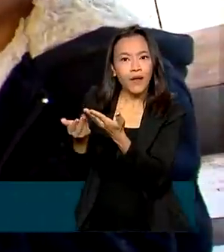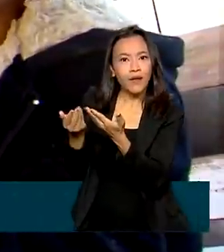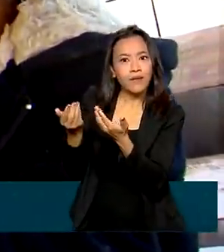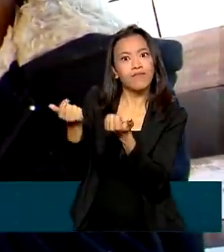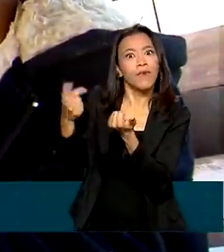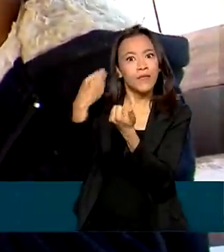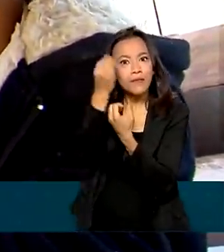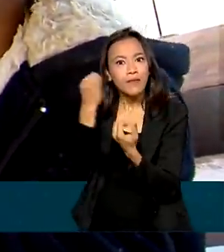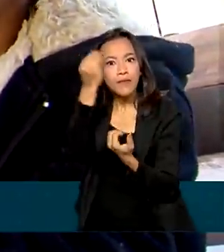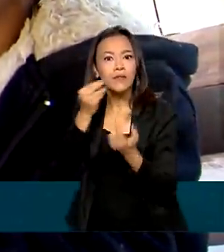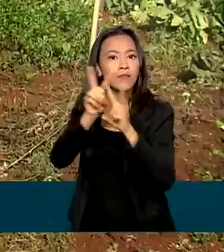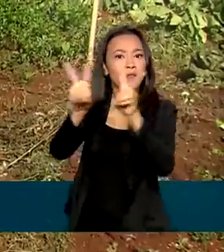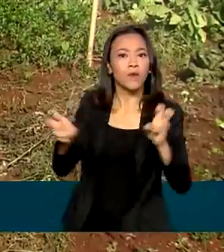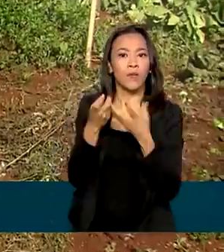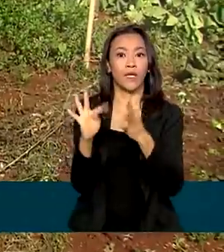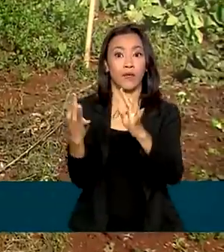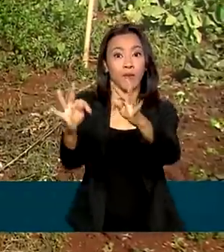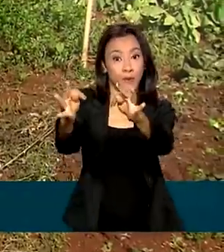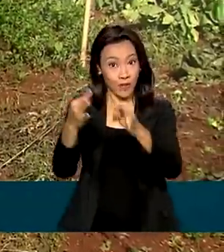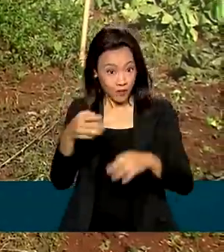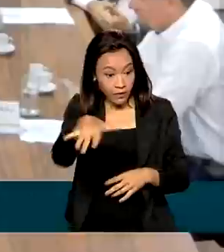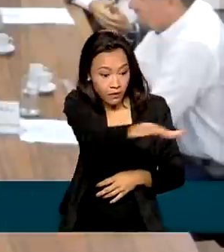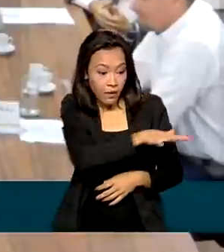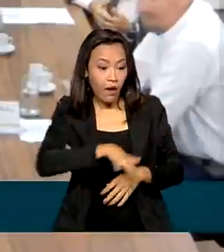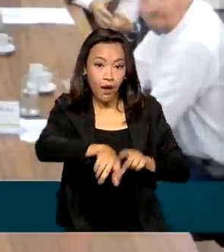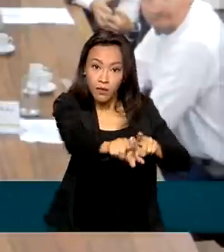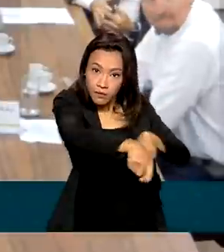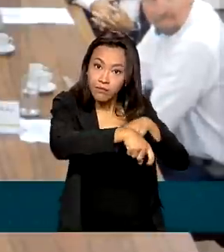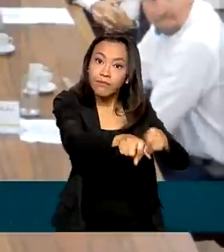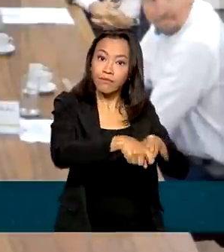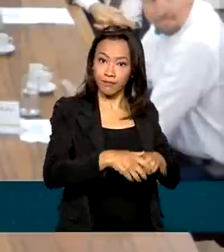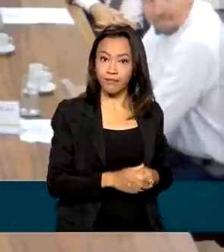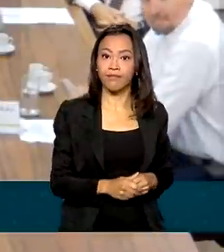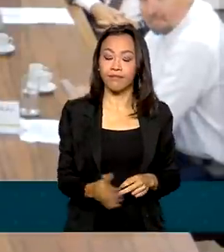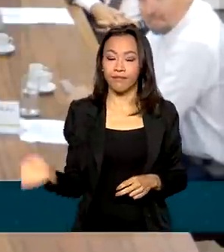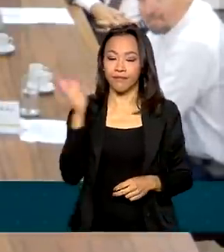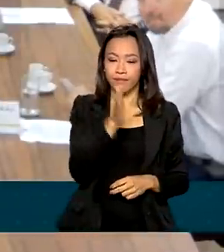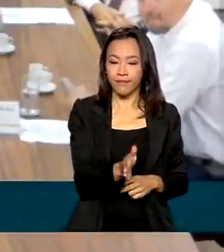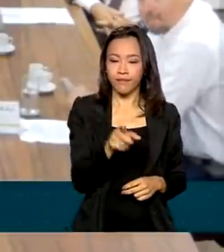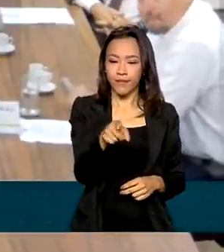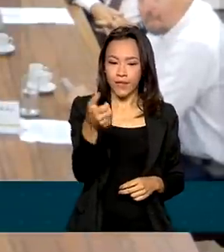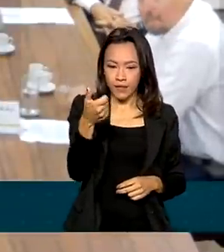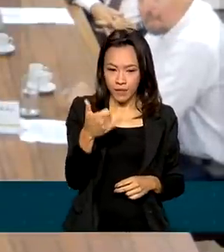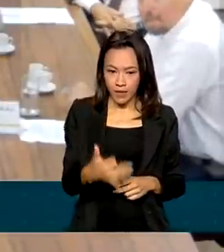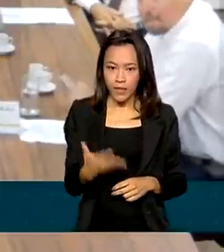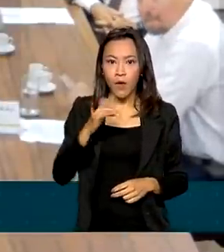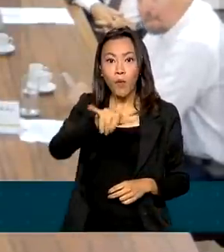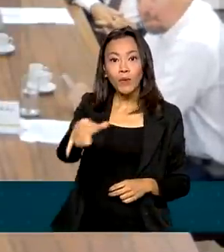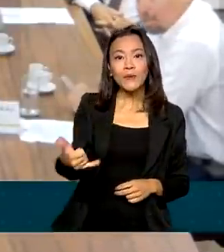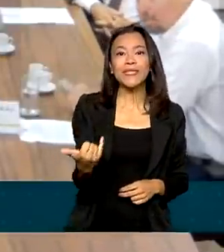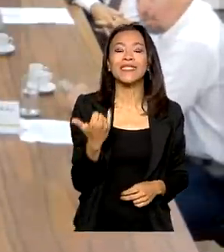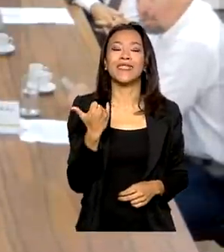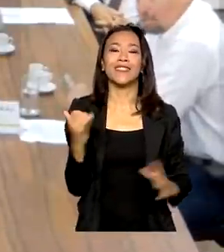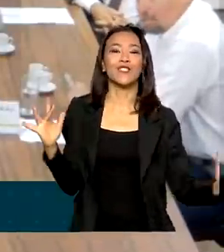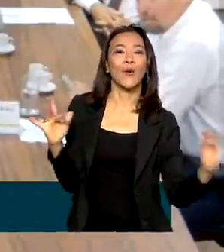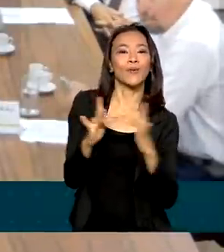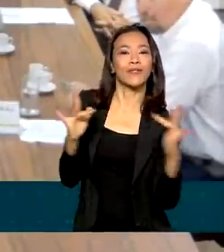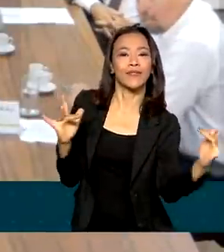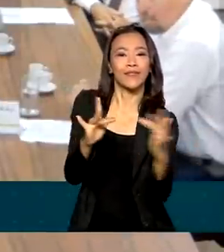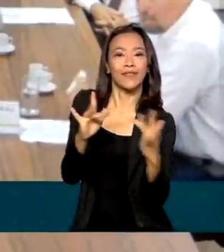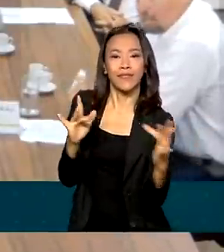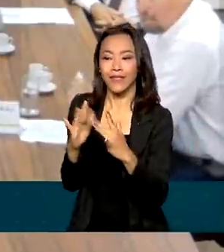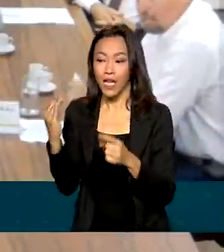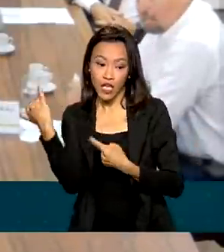de tecnologias e inovações para o setor. Uma oportunidade de fazer links, de criar fontes, de informar ao